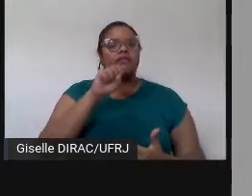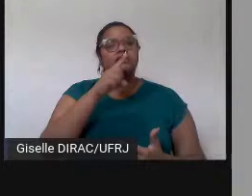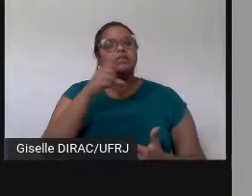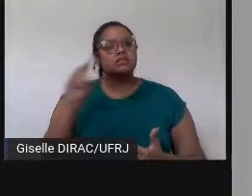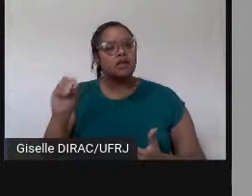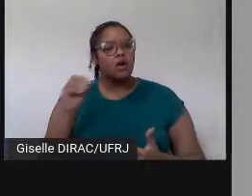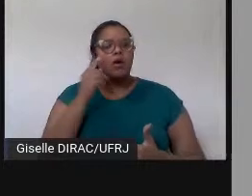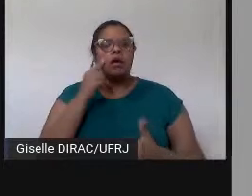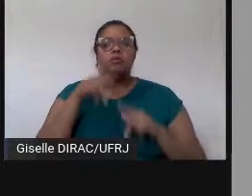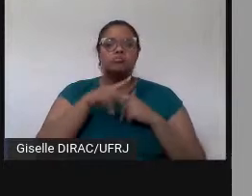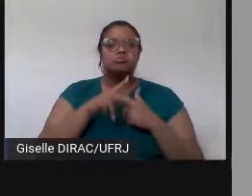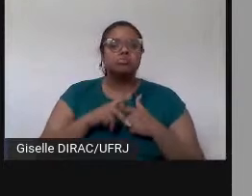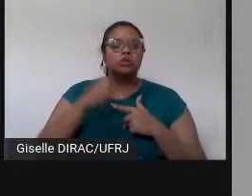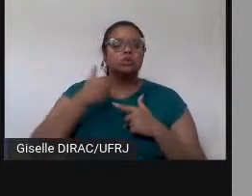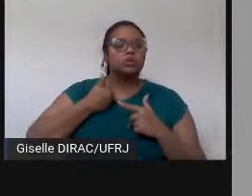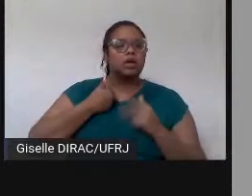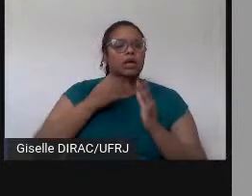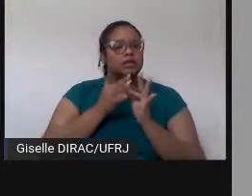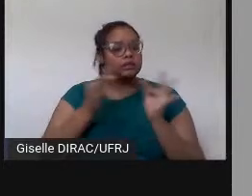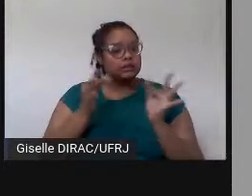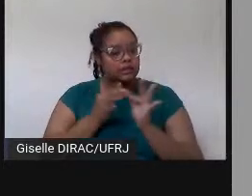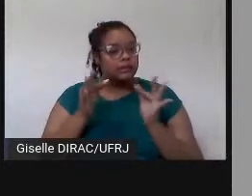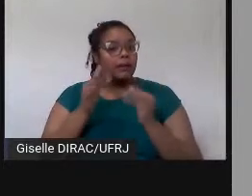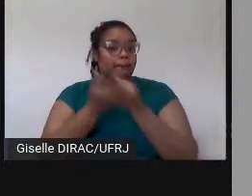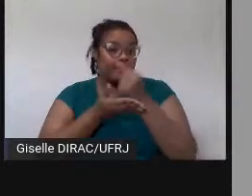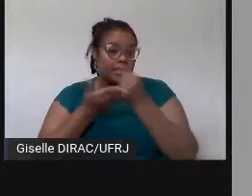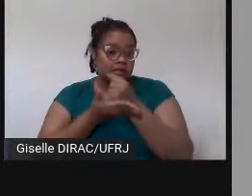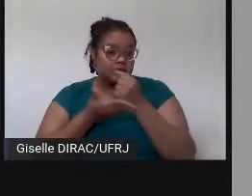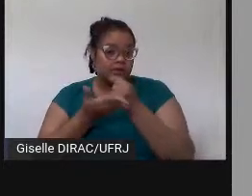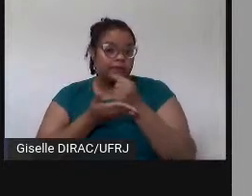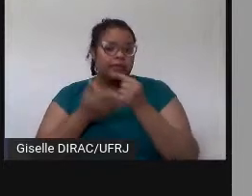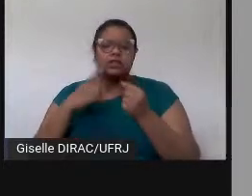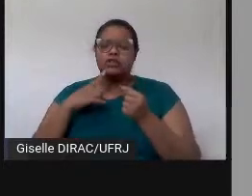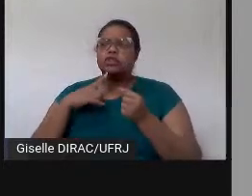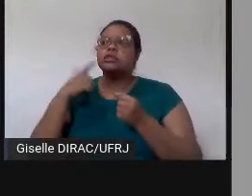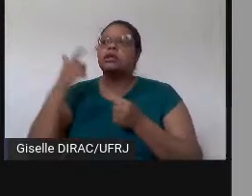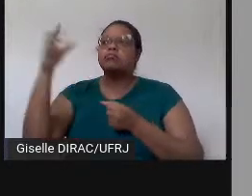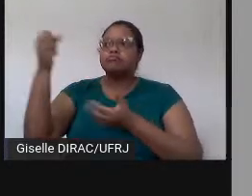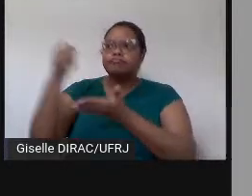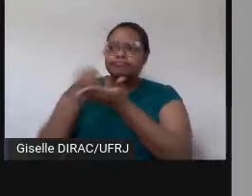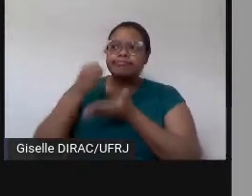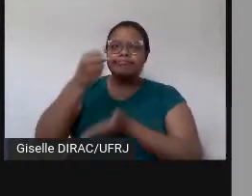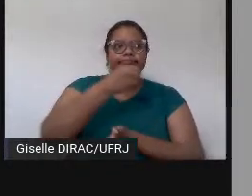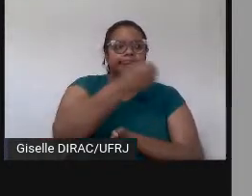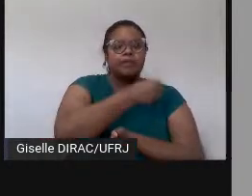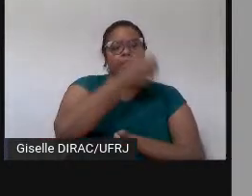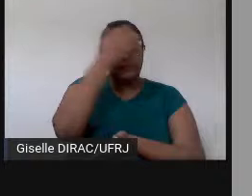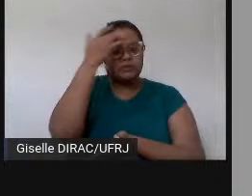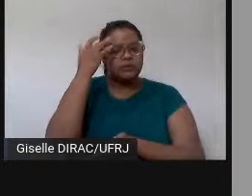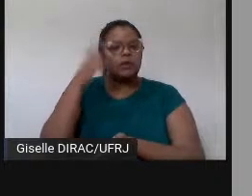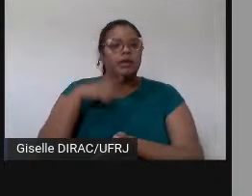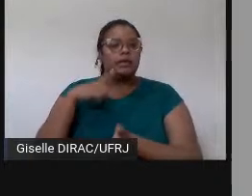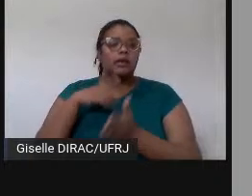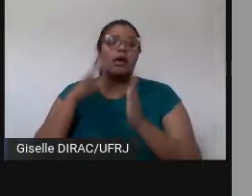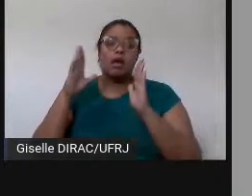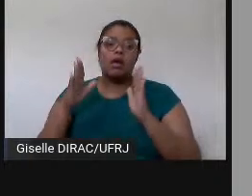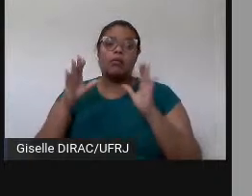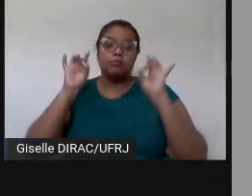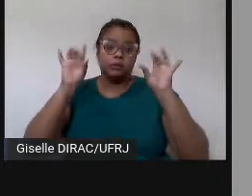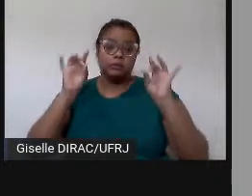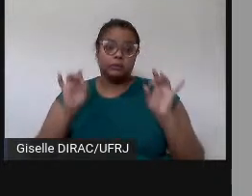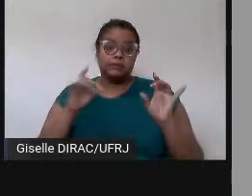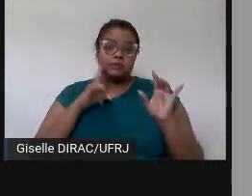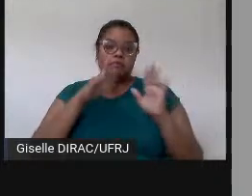ortográfica simples, mais básica, para... que é uma etapa importante também,